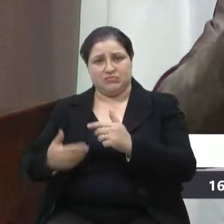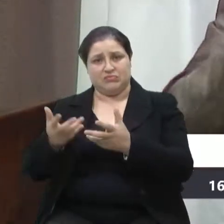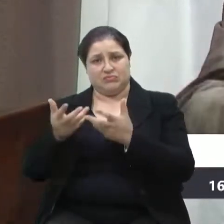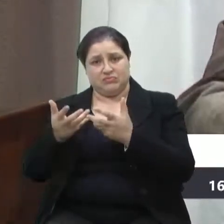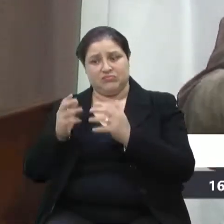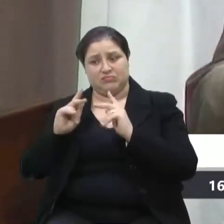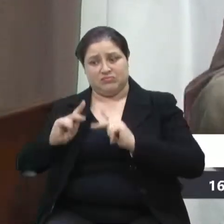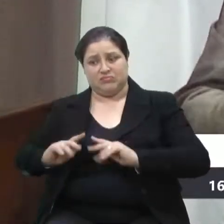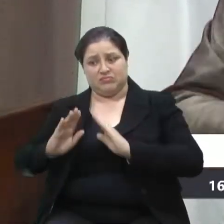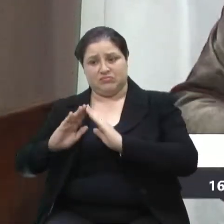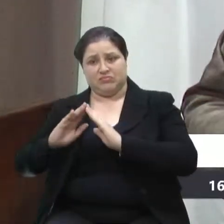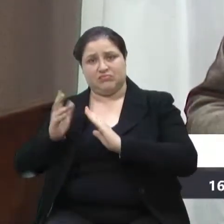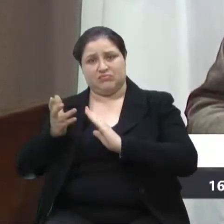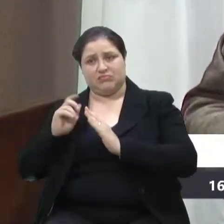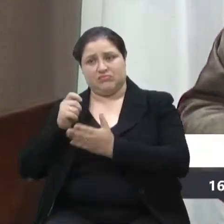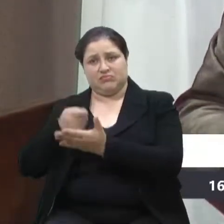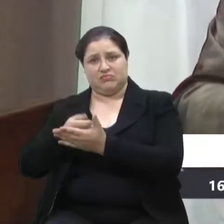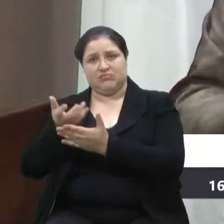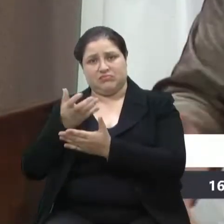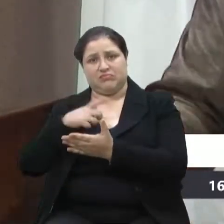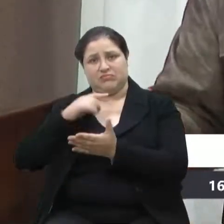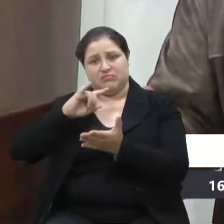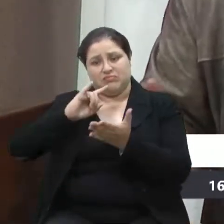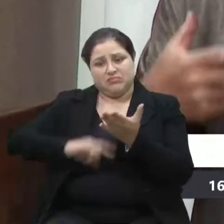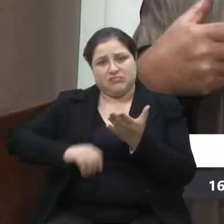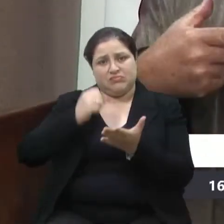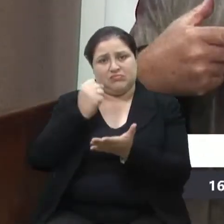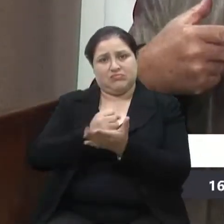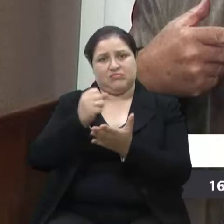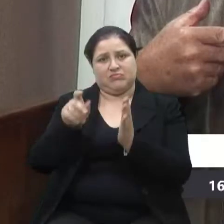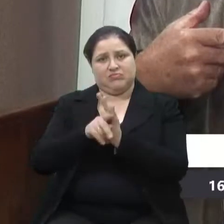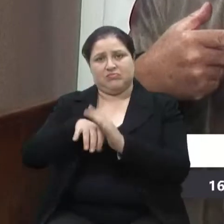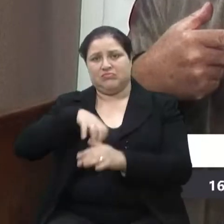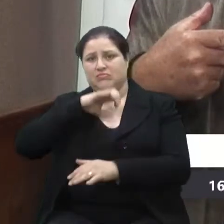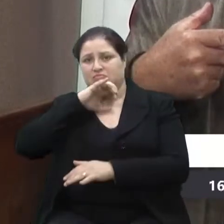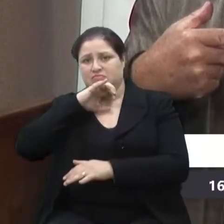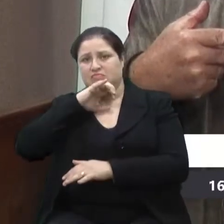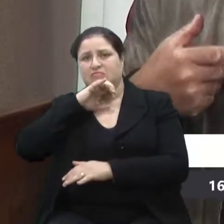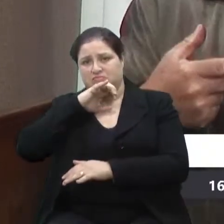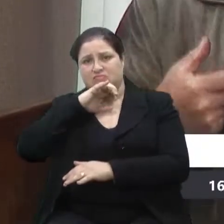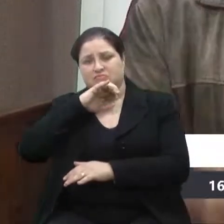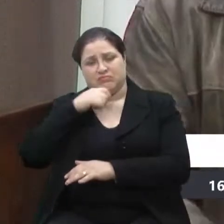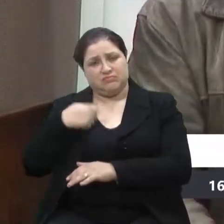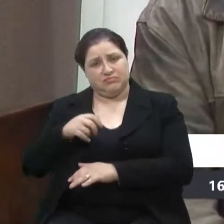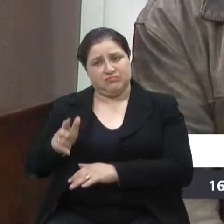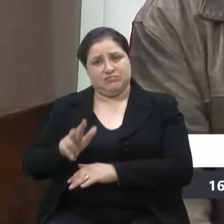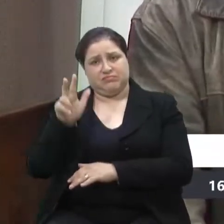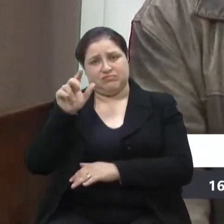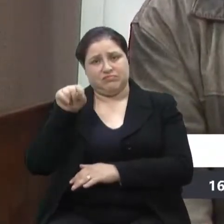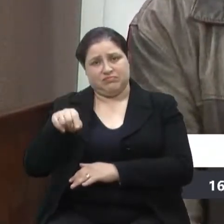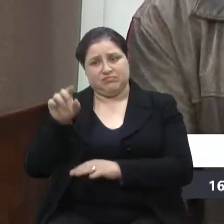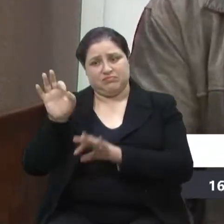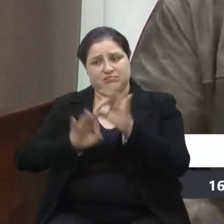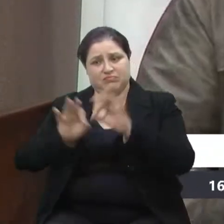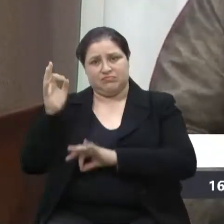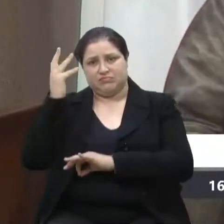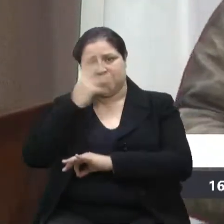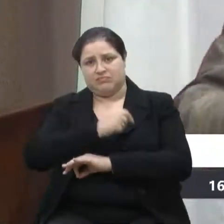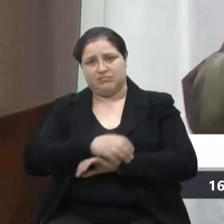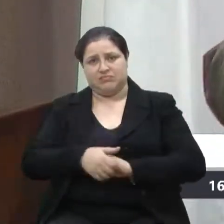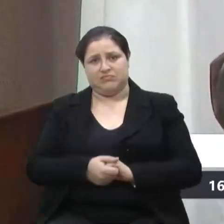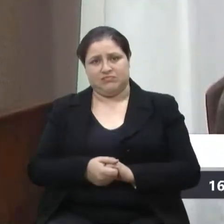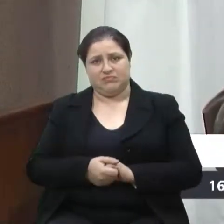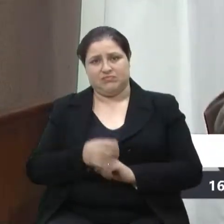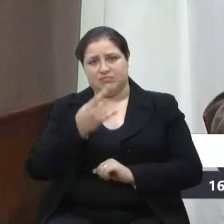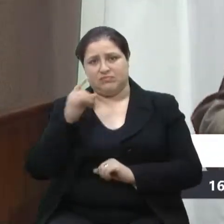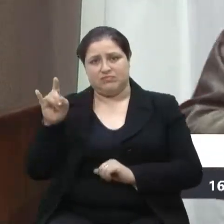Eles querem ter seu título. Então, Belo, não projeta, nós precisamos valorizar. Precisamos valorizar. E vou deixar por último